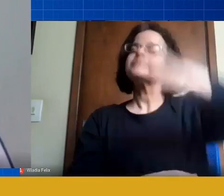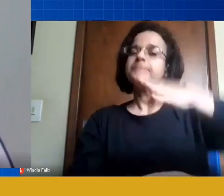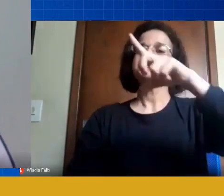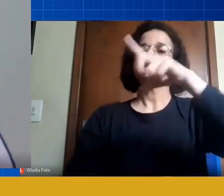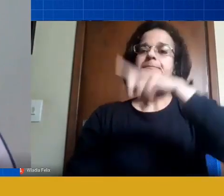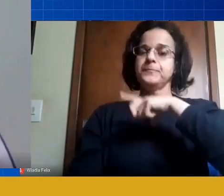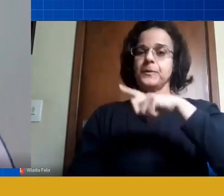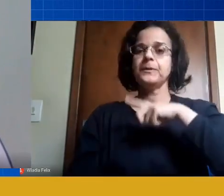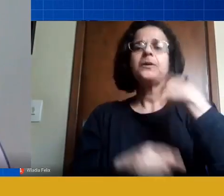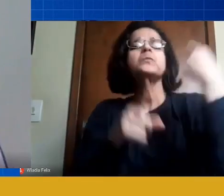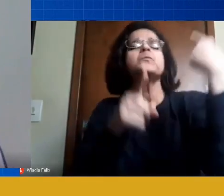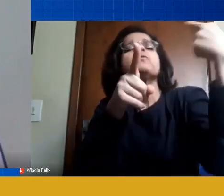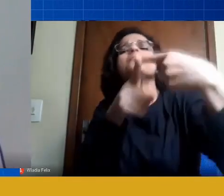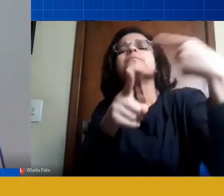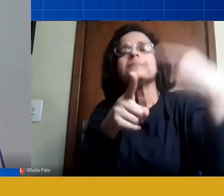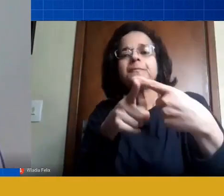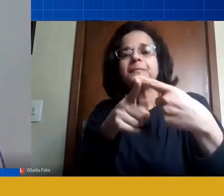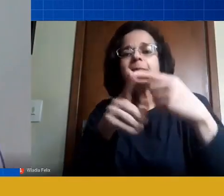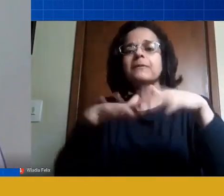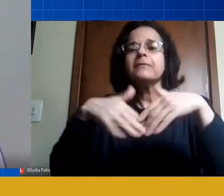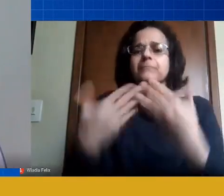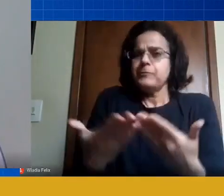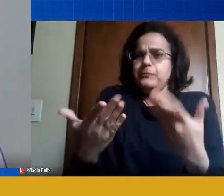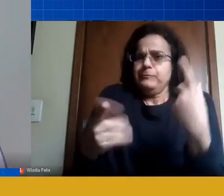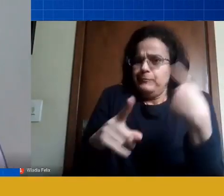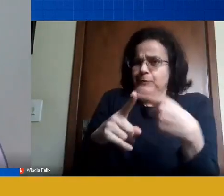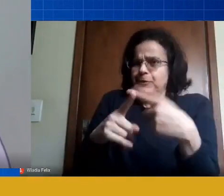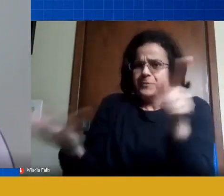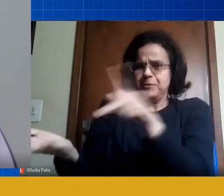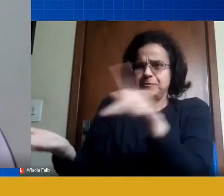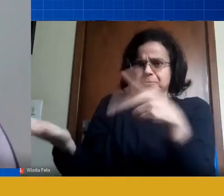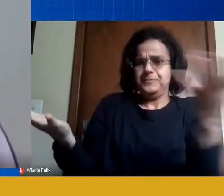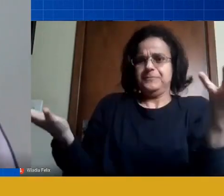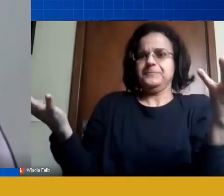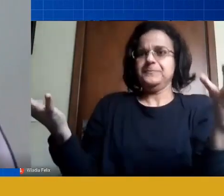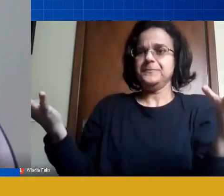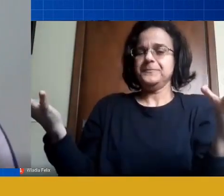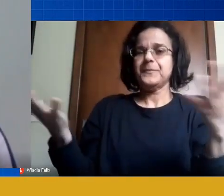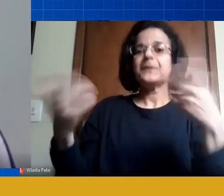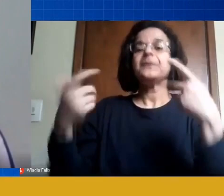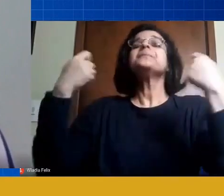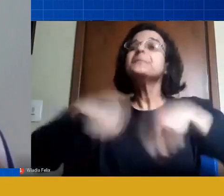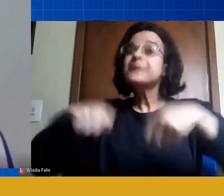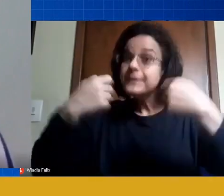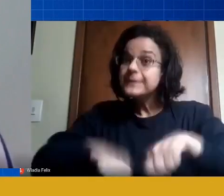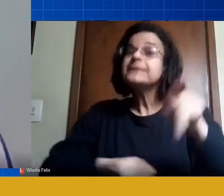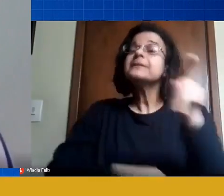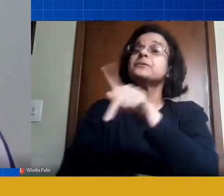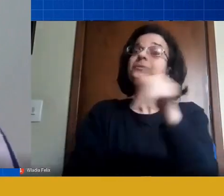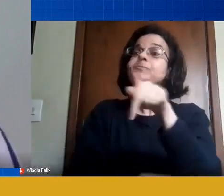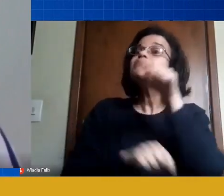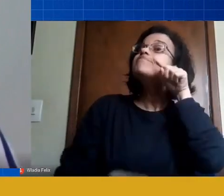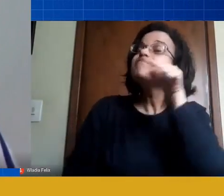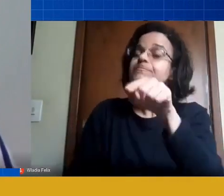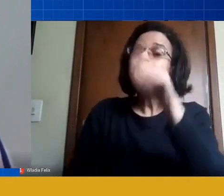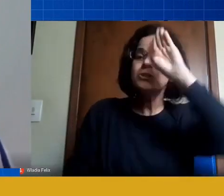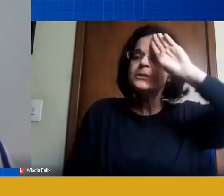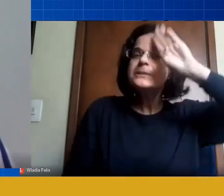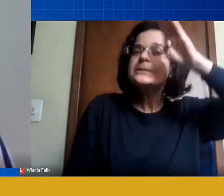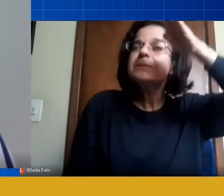o porquê porque senão pra que a gente precisa de professor a gente precisa de professor porque é ele que direciona